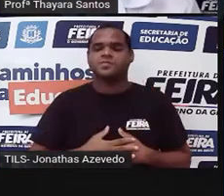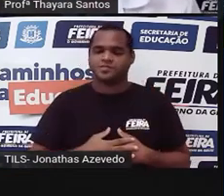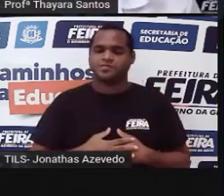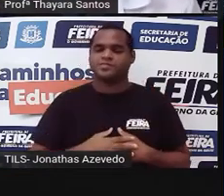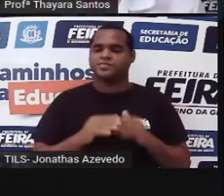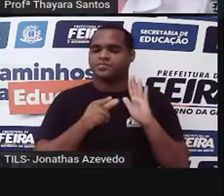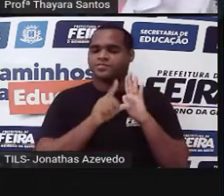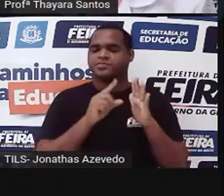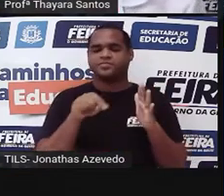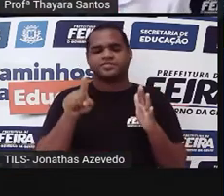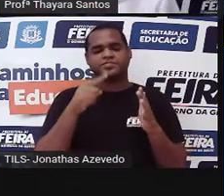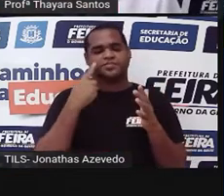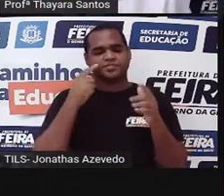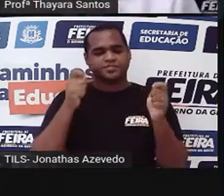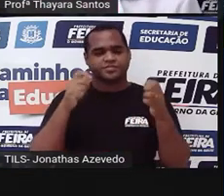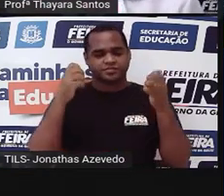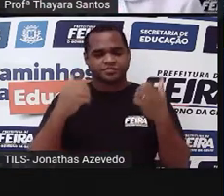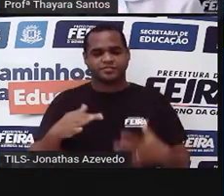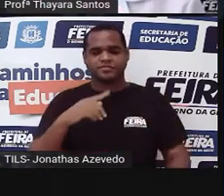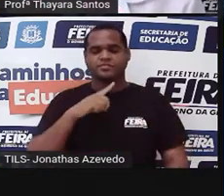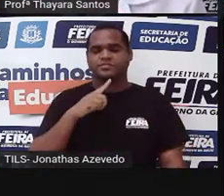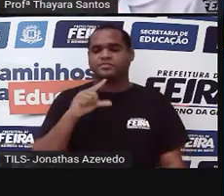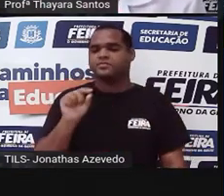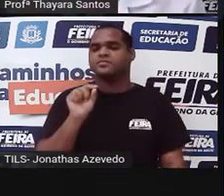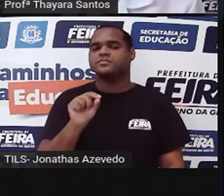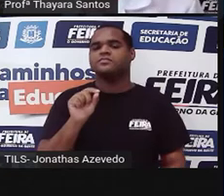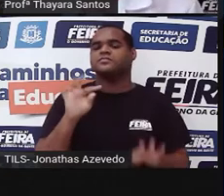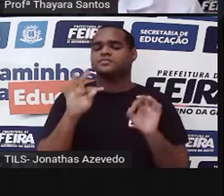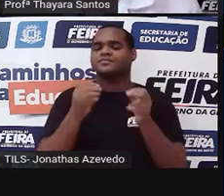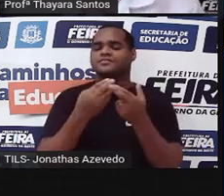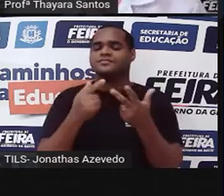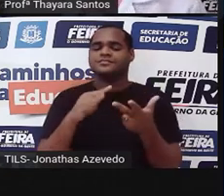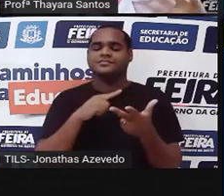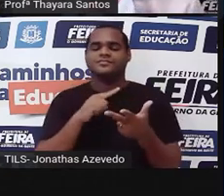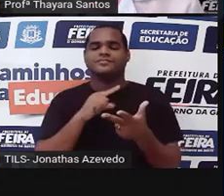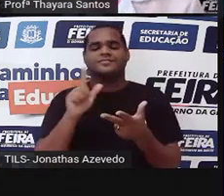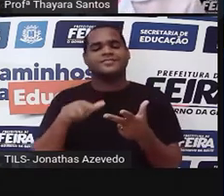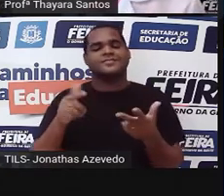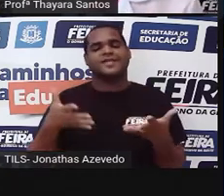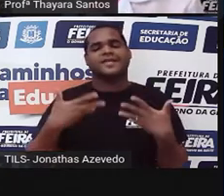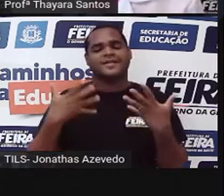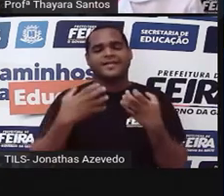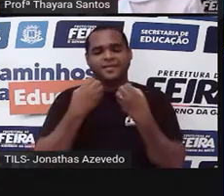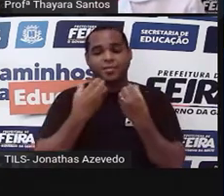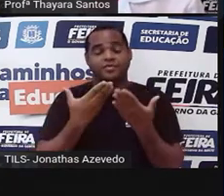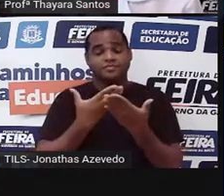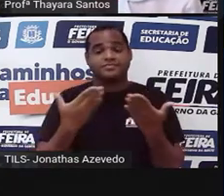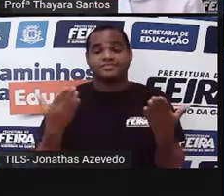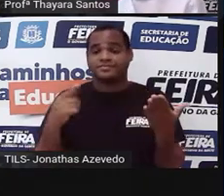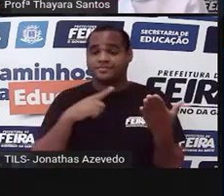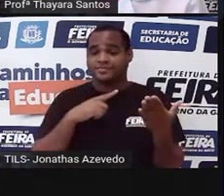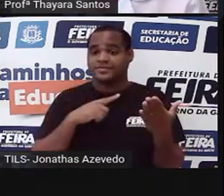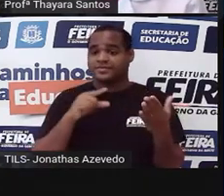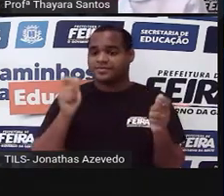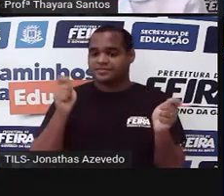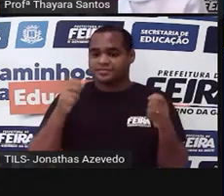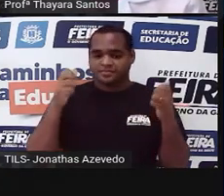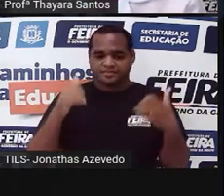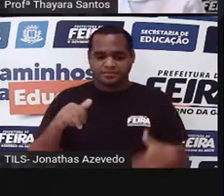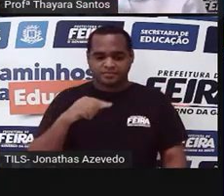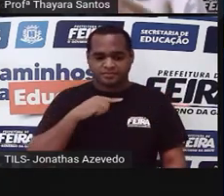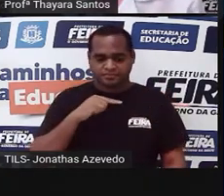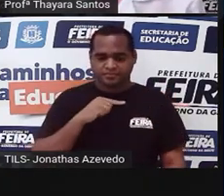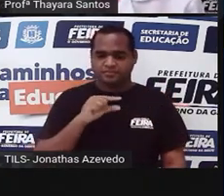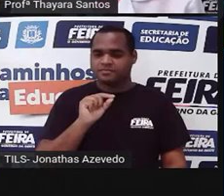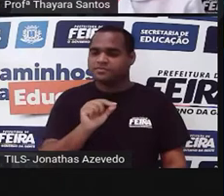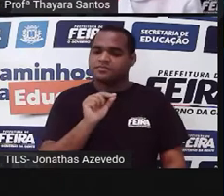tudo, como vocês já sabem, sejam todos muito bem-vindos aí do outro lado. É uma alegria enorme para a gente ter vocês aqui. A gente prepara